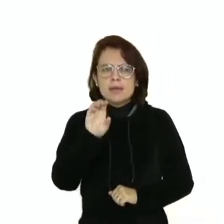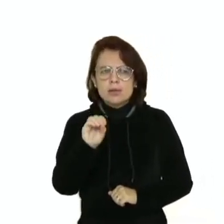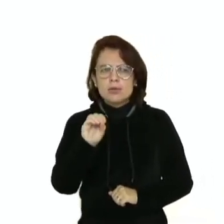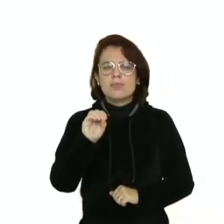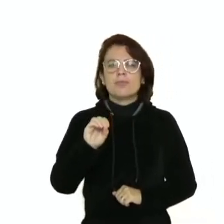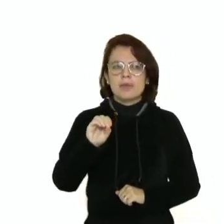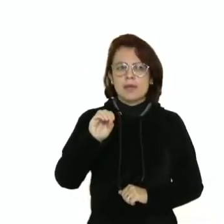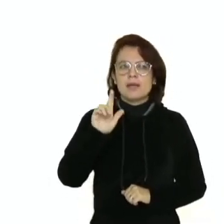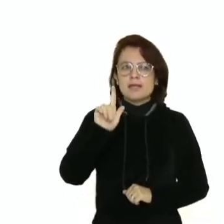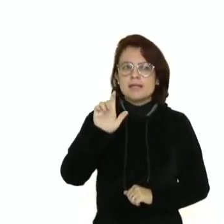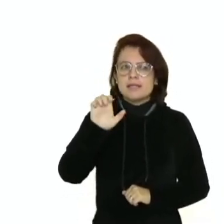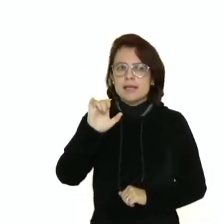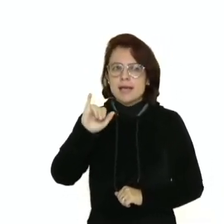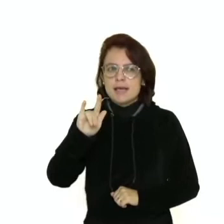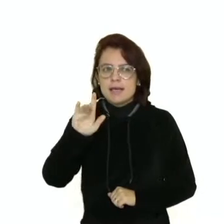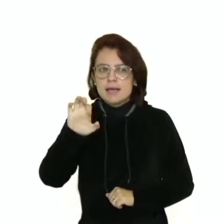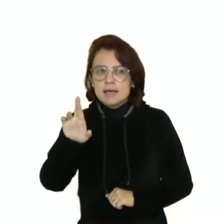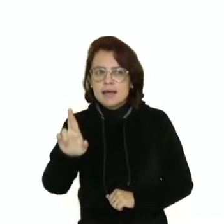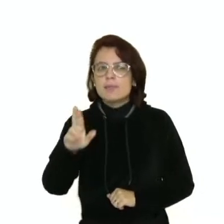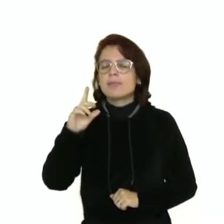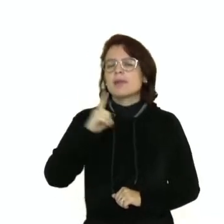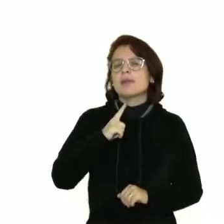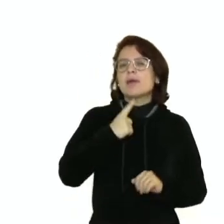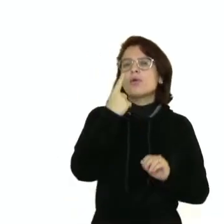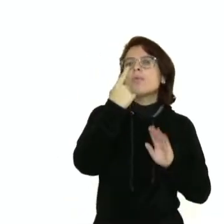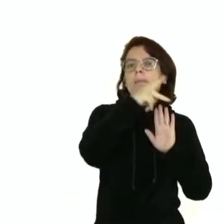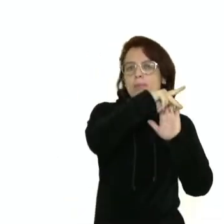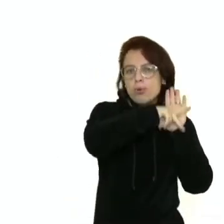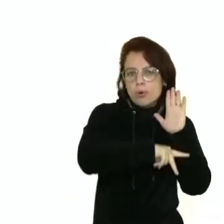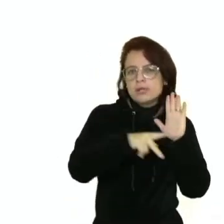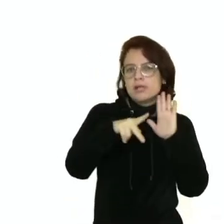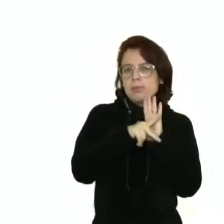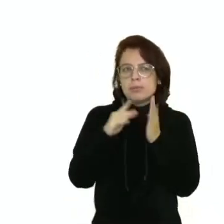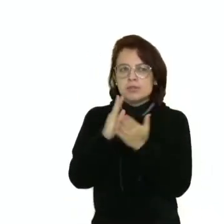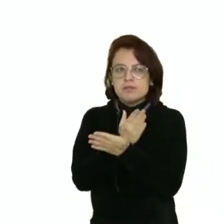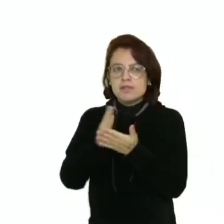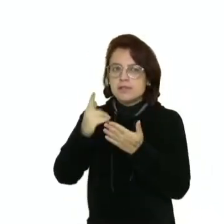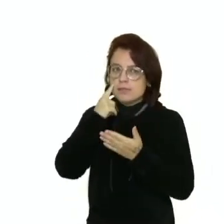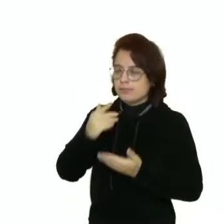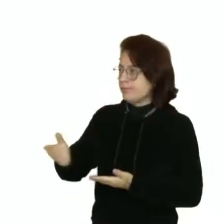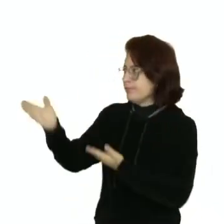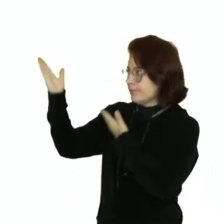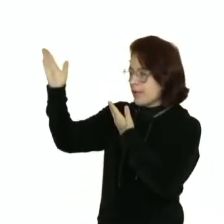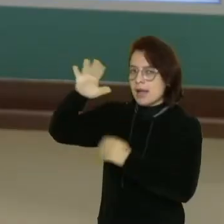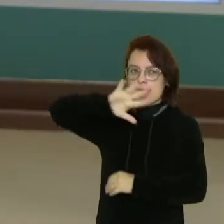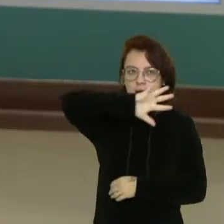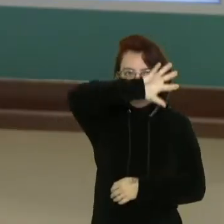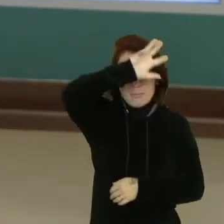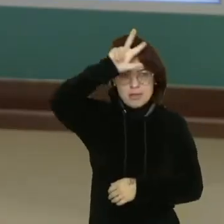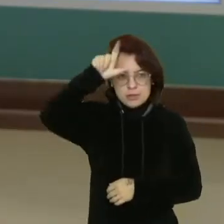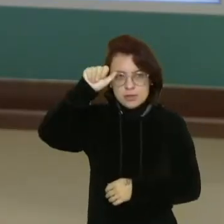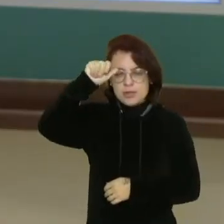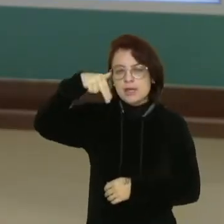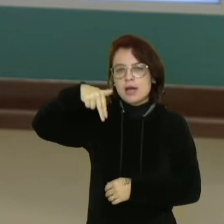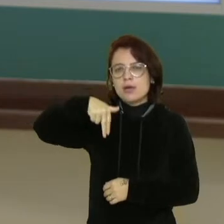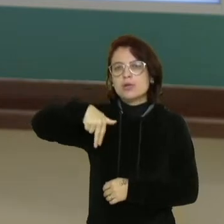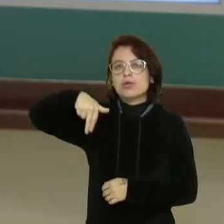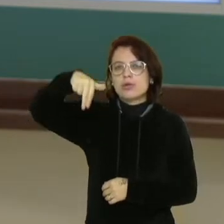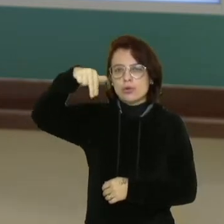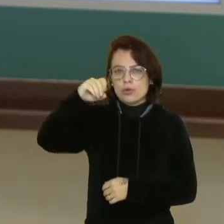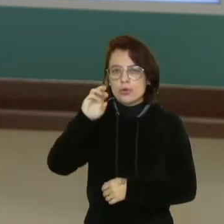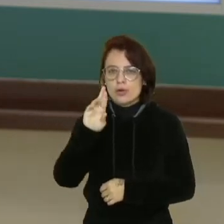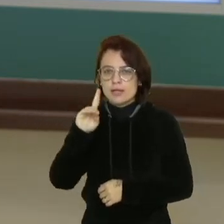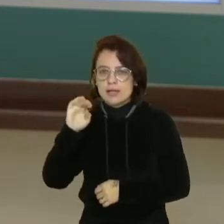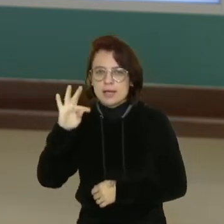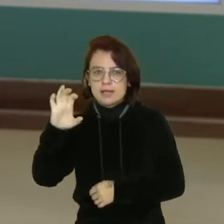que vai dividir o território brasileiro em região amazônica, região nordeste e região centro-sul. Percebam que ela não